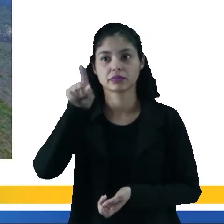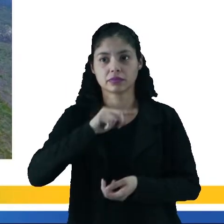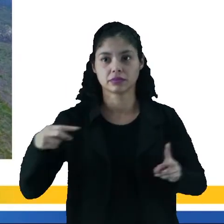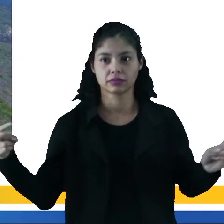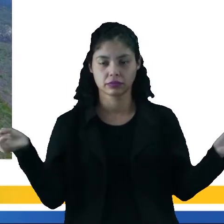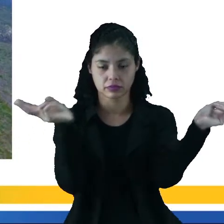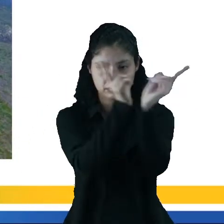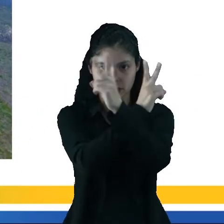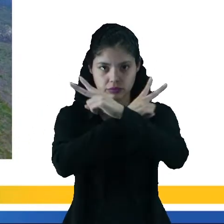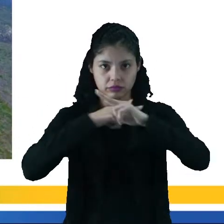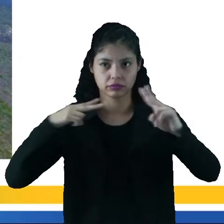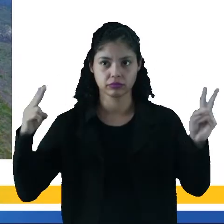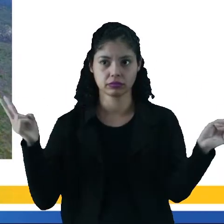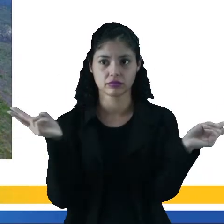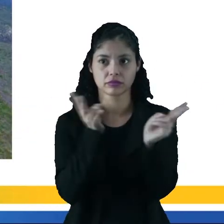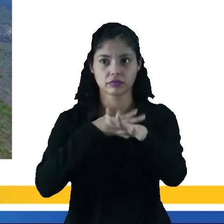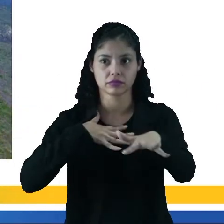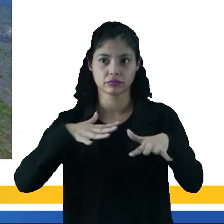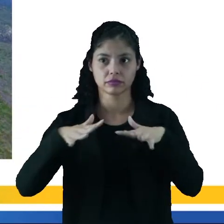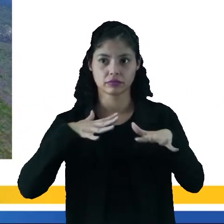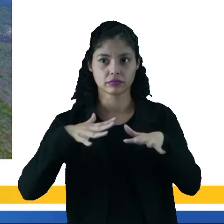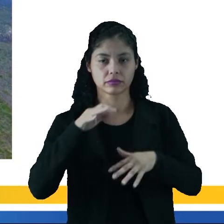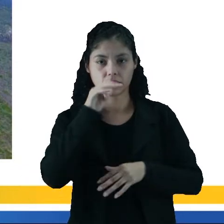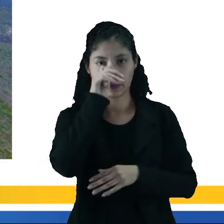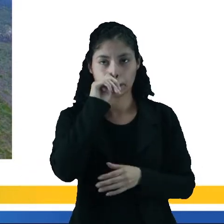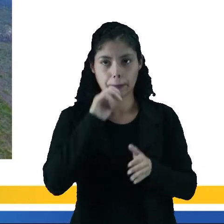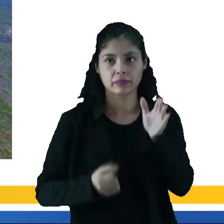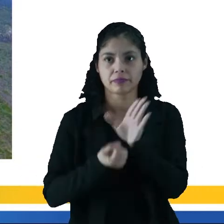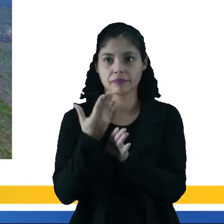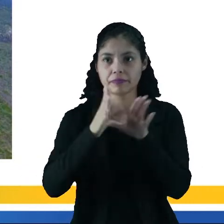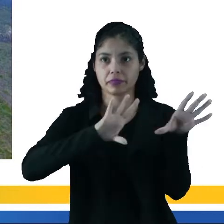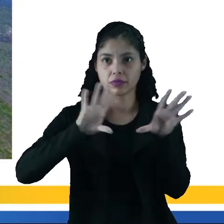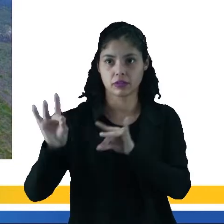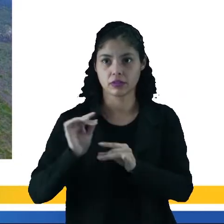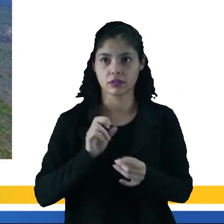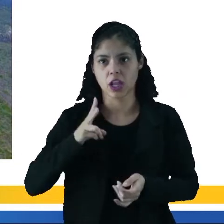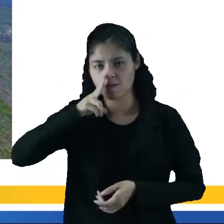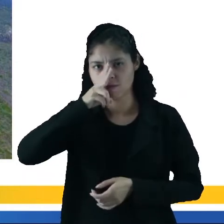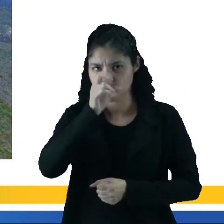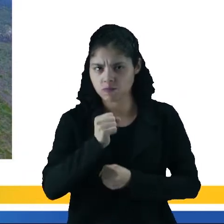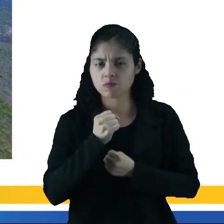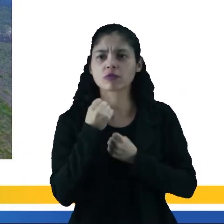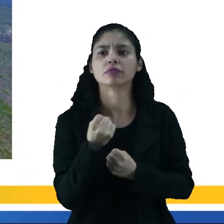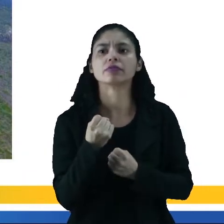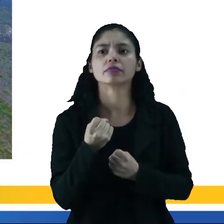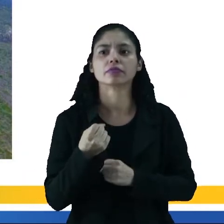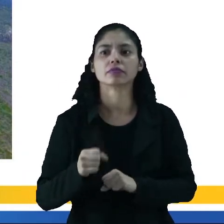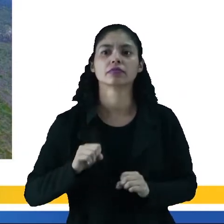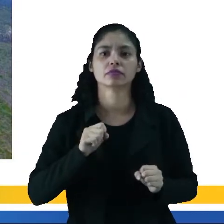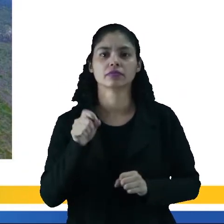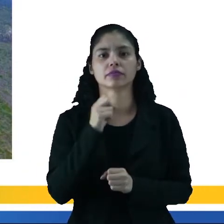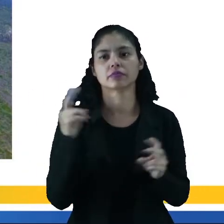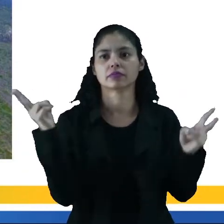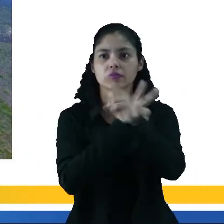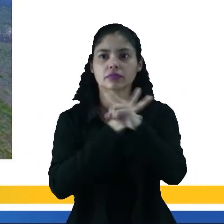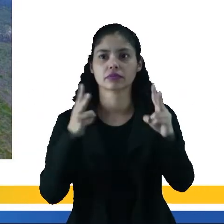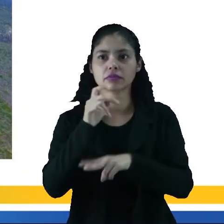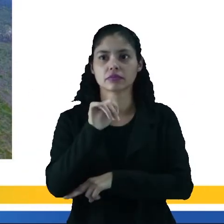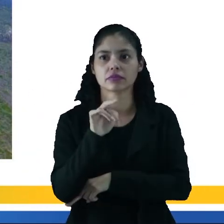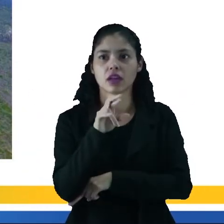energia que é movida pelo vento. É produzida através da força dos ventos atrelado a um